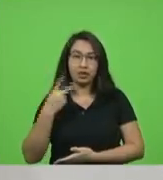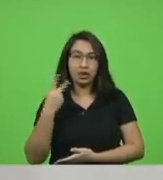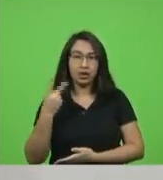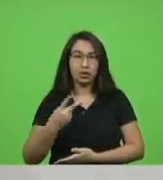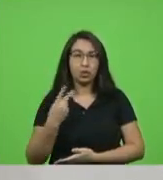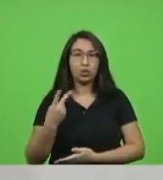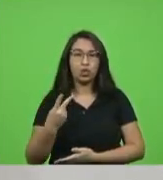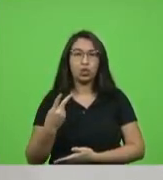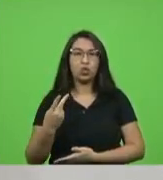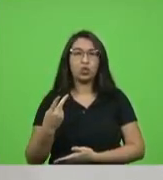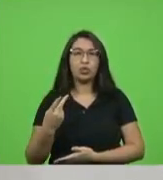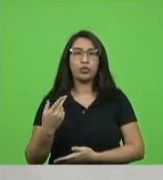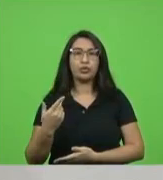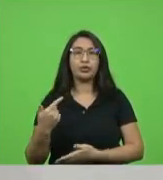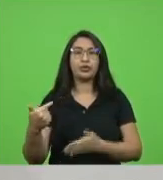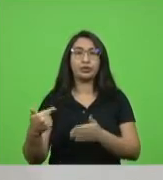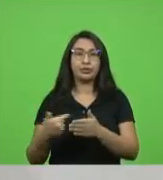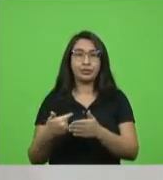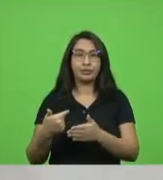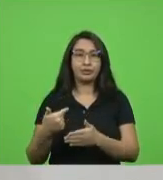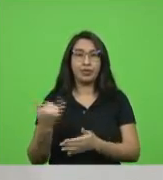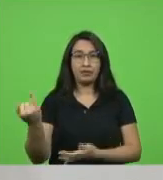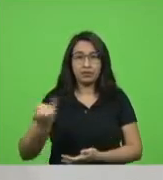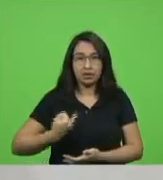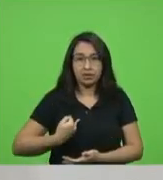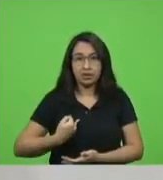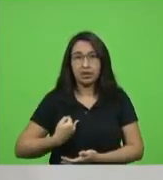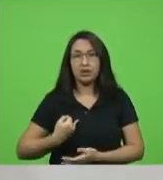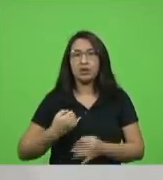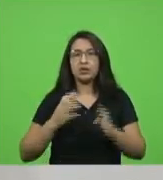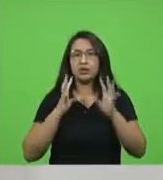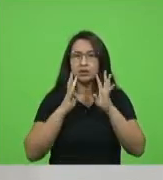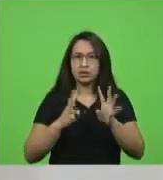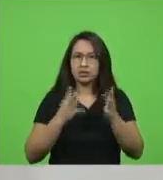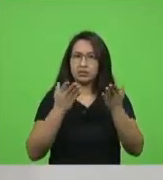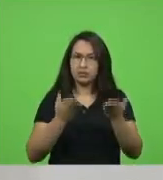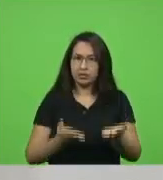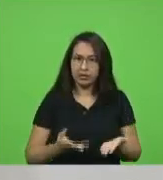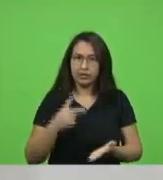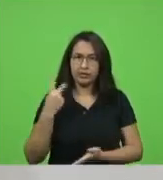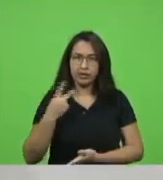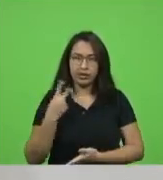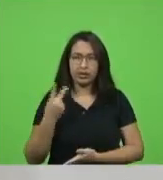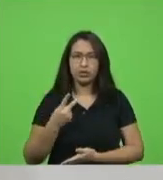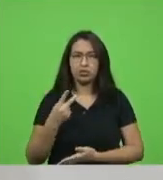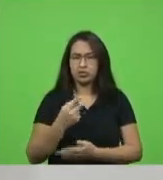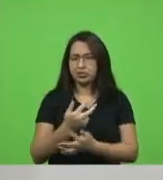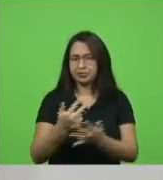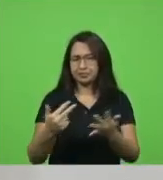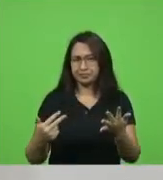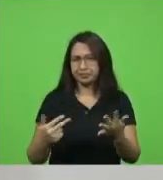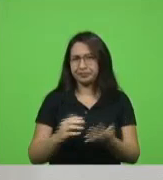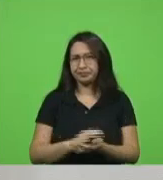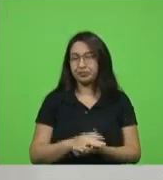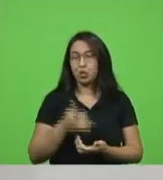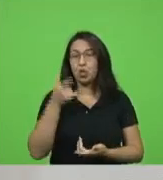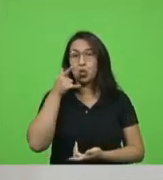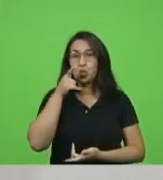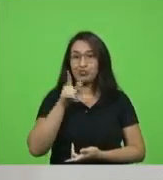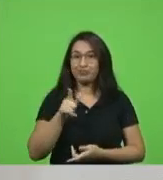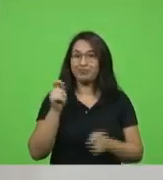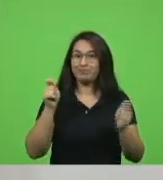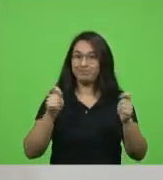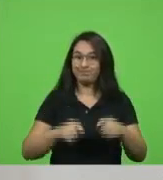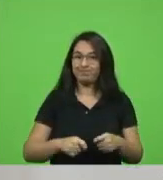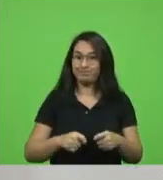trazendo essa demanda vereadora Fernanda vereador Elton vereador Márcio e conseguimos com o